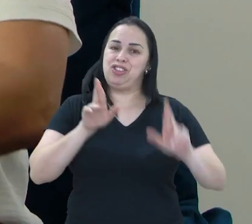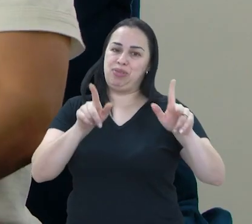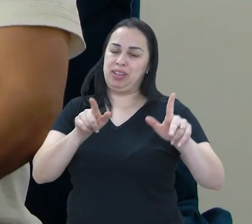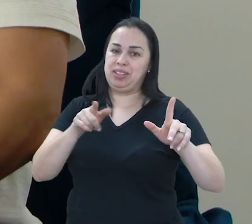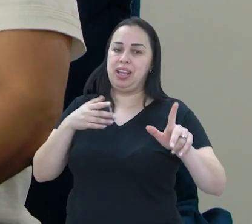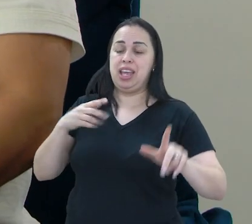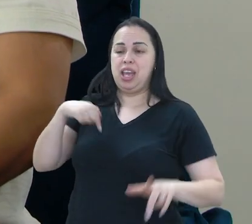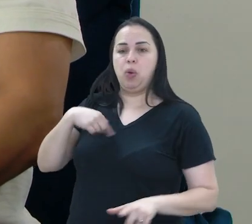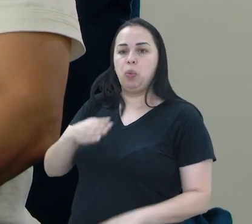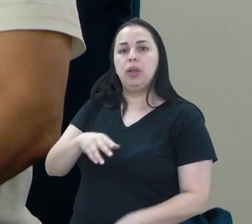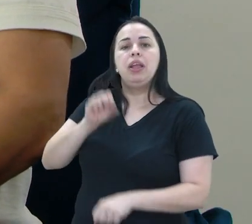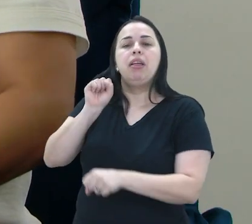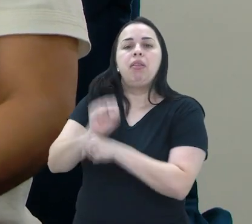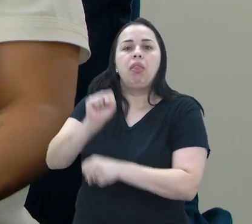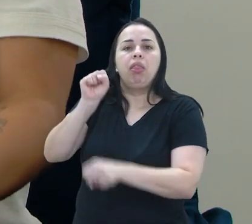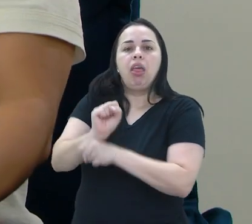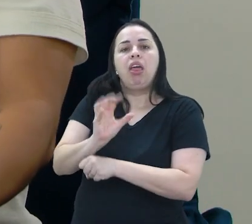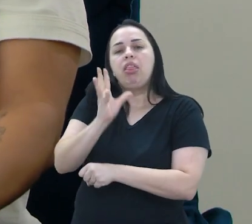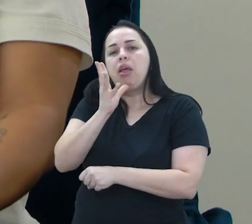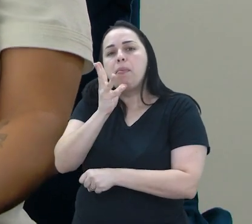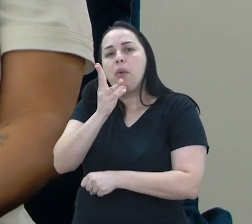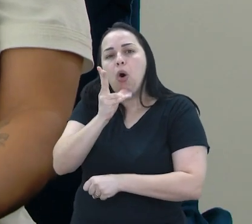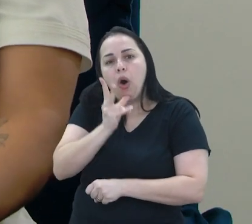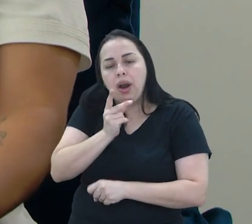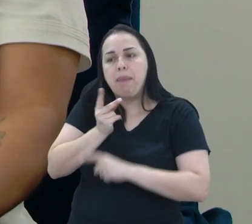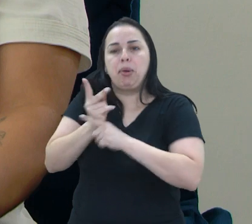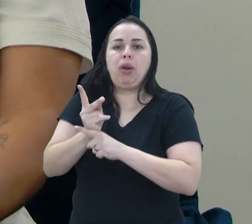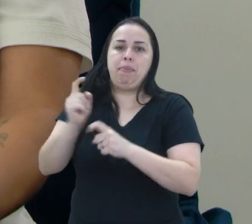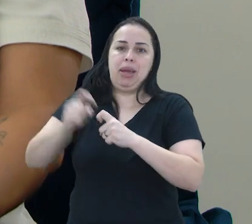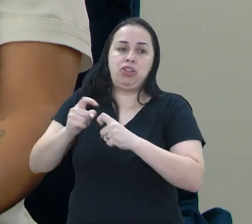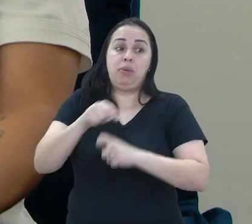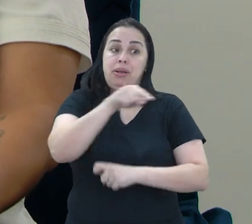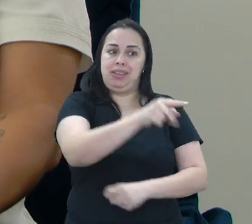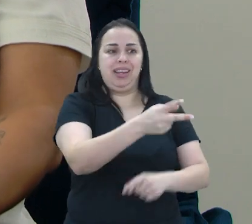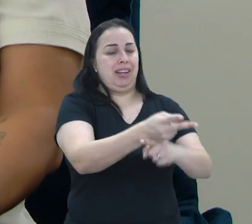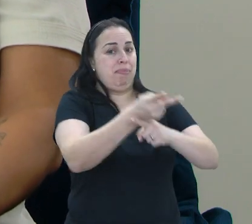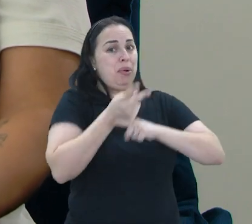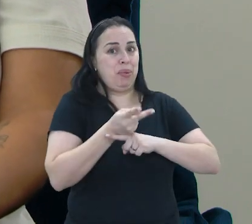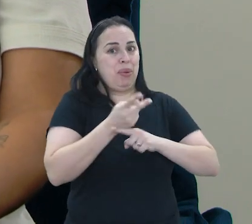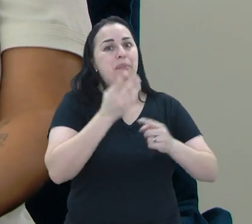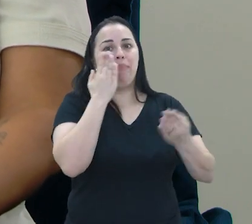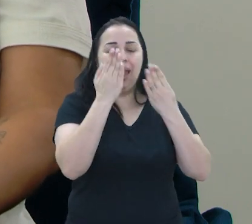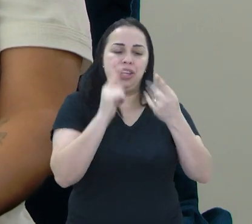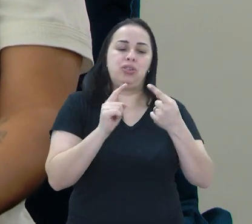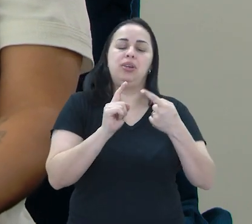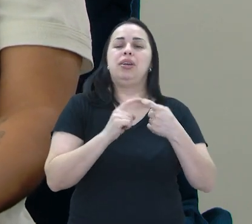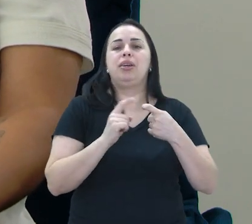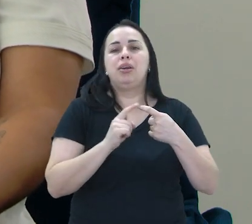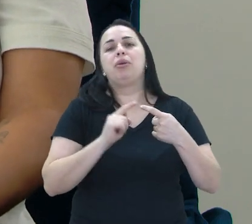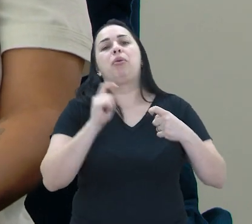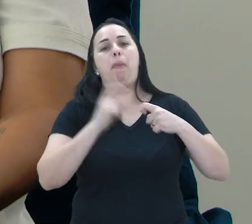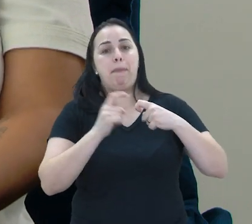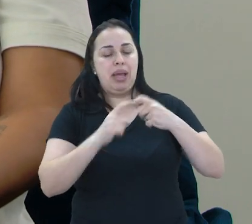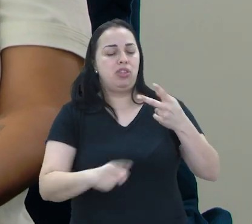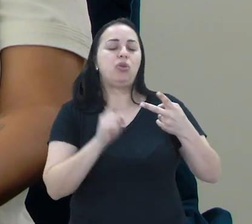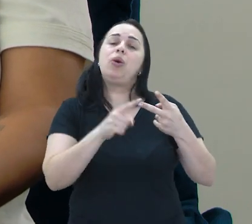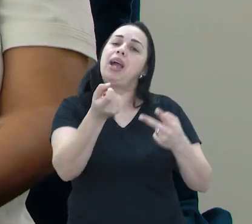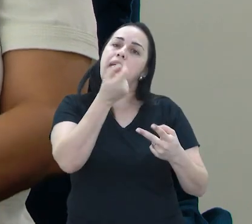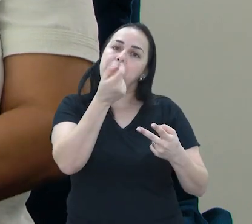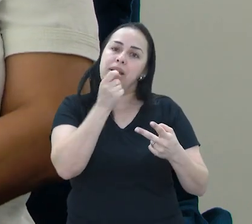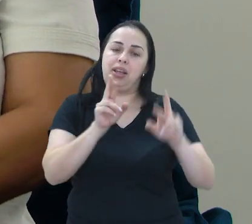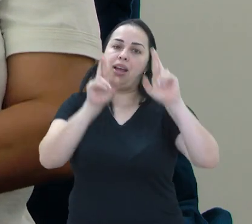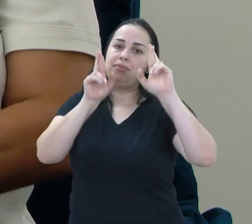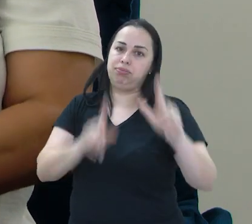chegam no estado que eu cheguei. Por quê? Porque eles fazem o acompanhamento com o psicólogo, fazem o acompanhamento com o médico, com medicação.